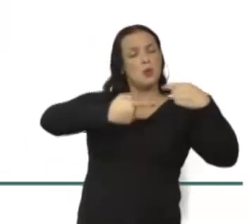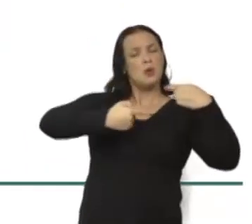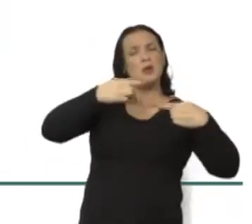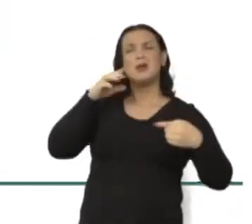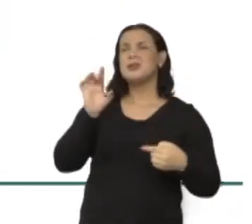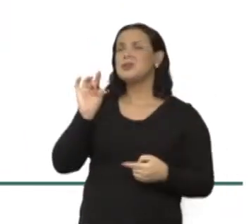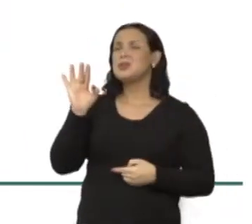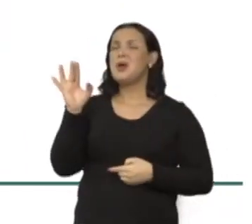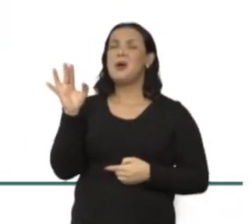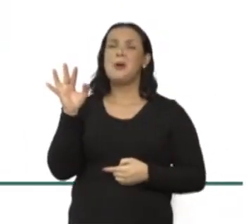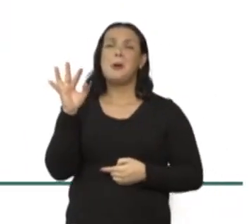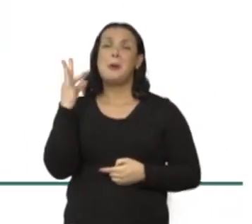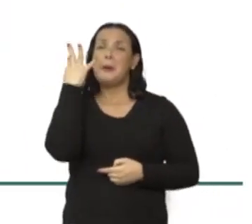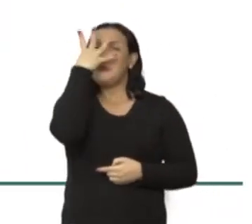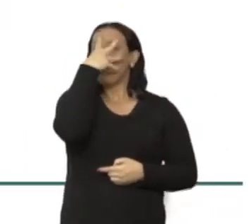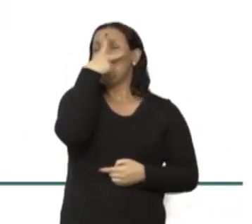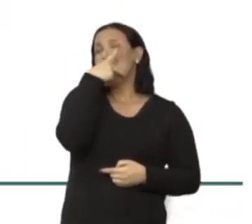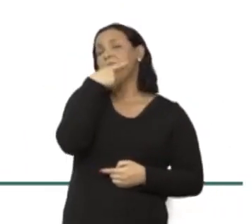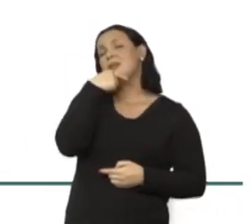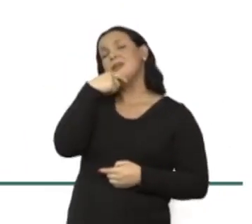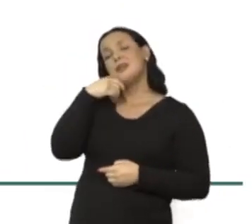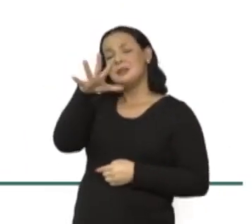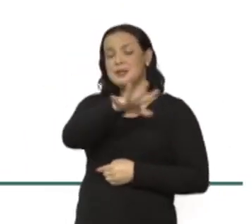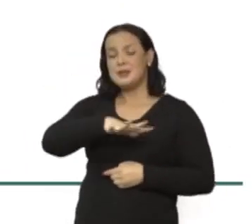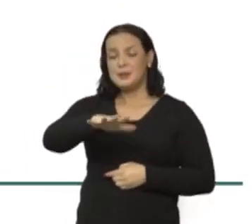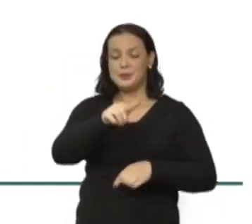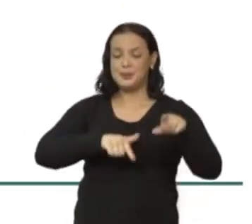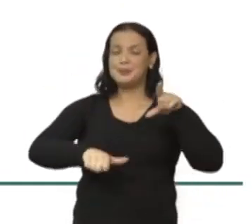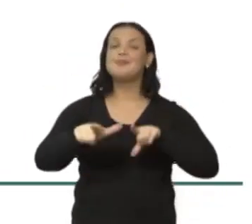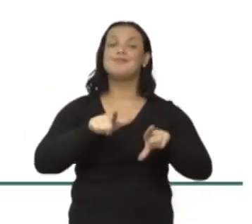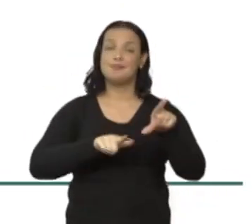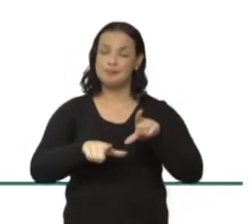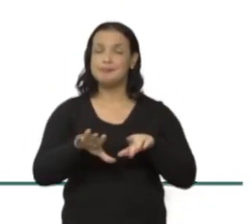muito estética dentro dos espaços de trabalho, né?